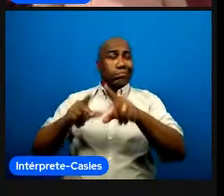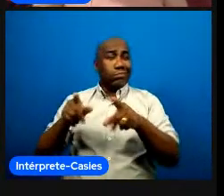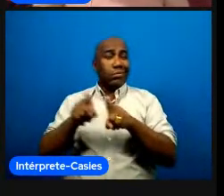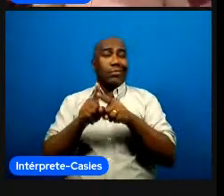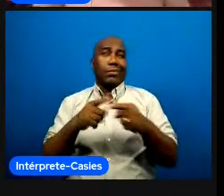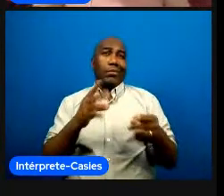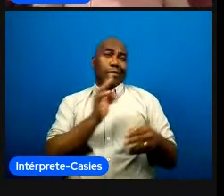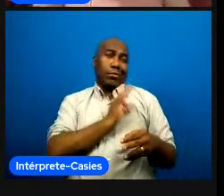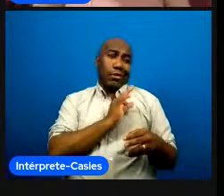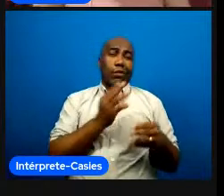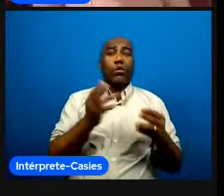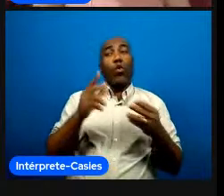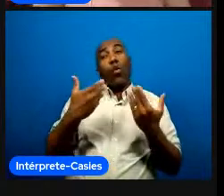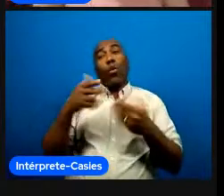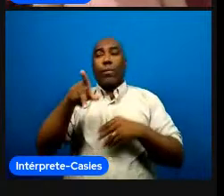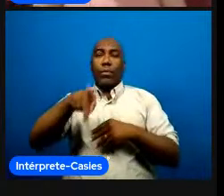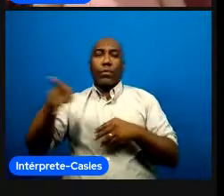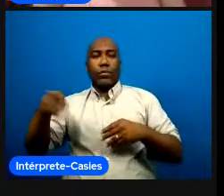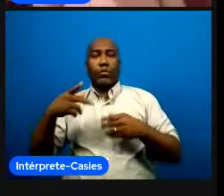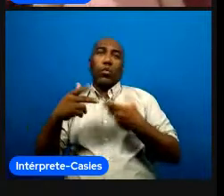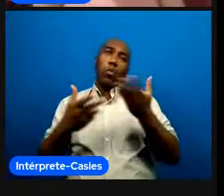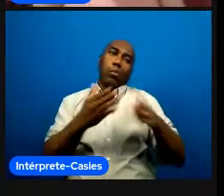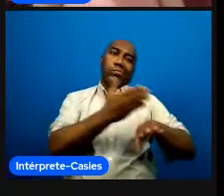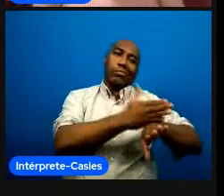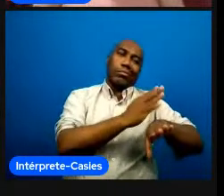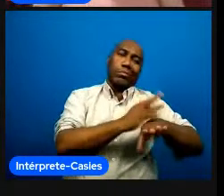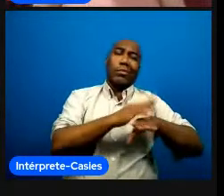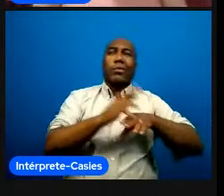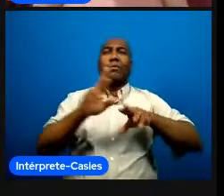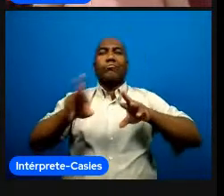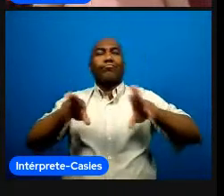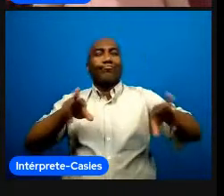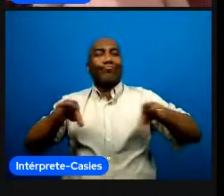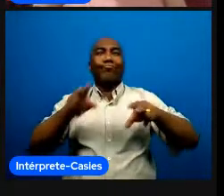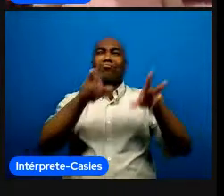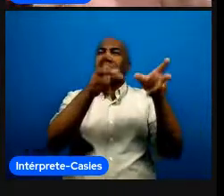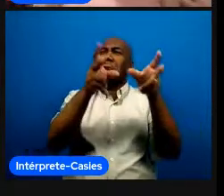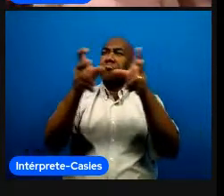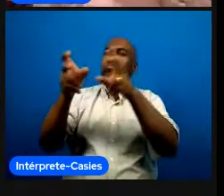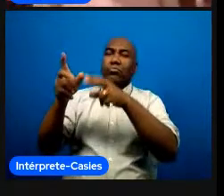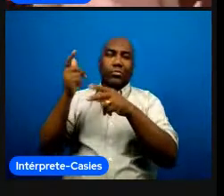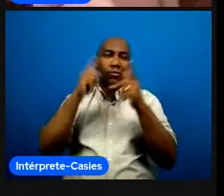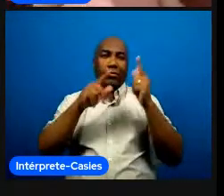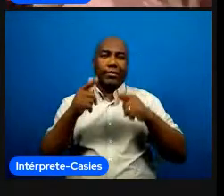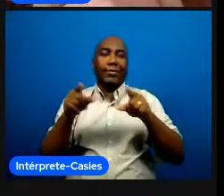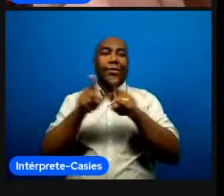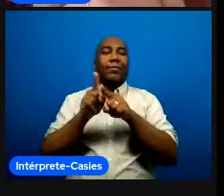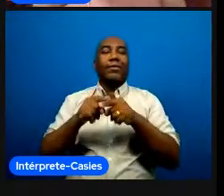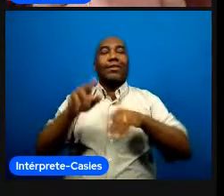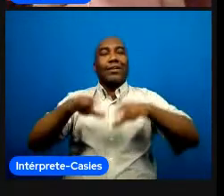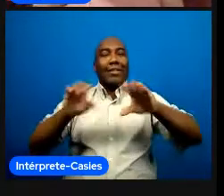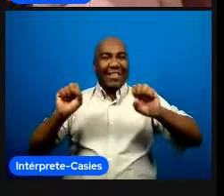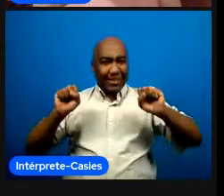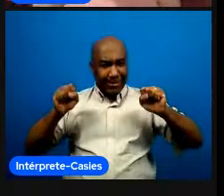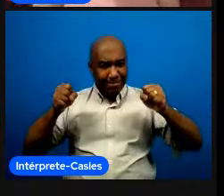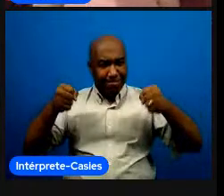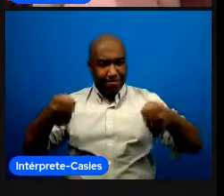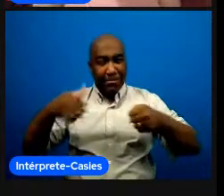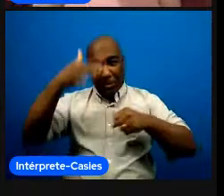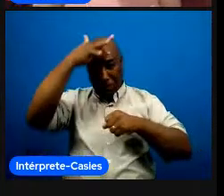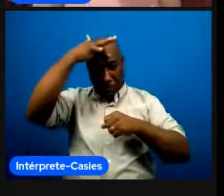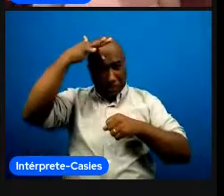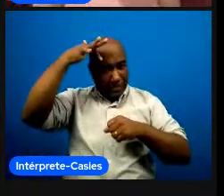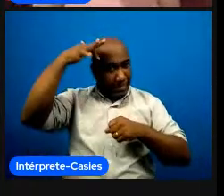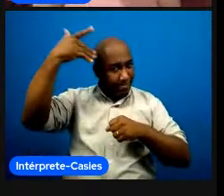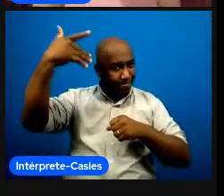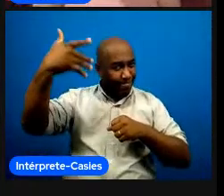técnicos como também interpessoais e intrapessoais né então a gente a gente está aprendendo muita coisa na raça a gente está aprendendo muita coisa na